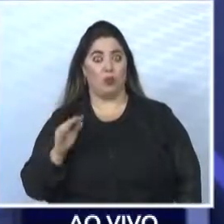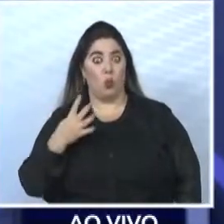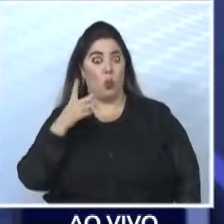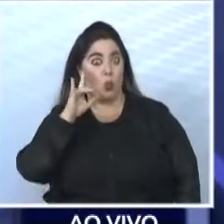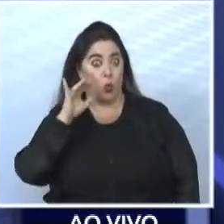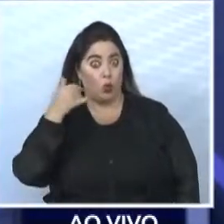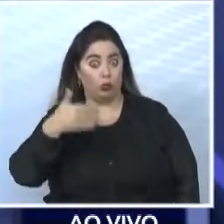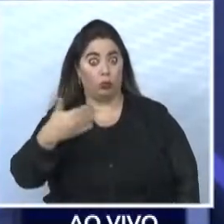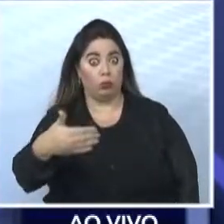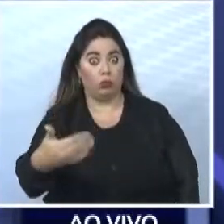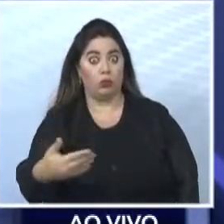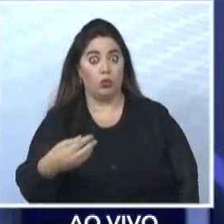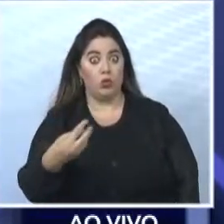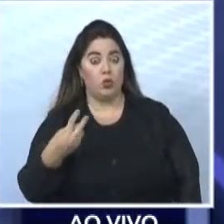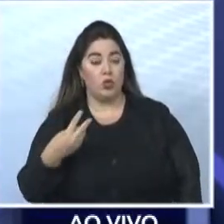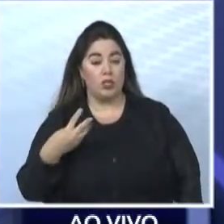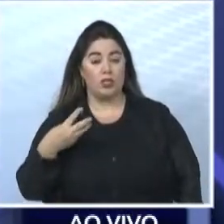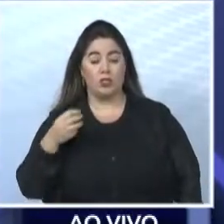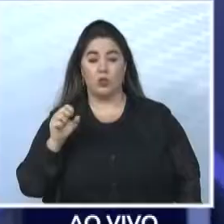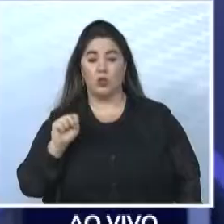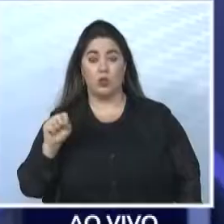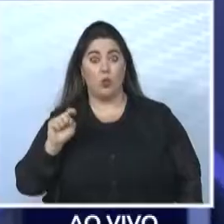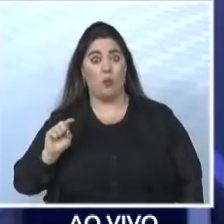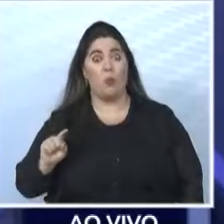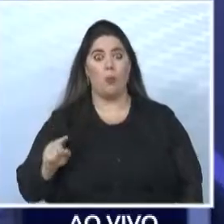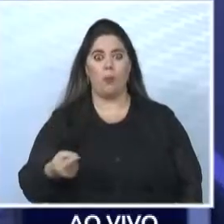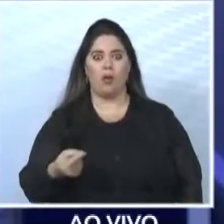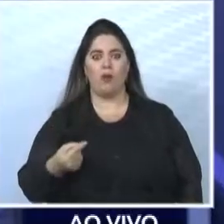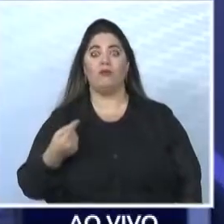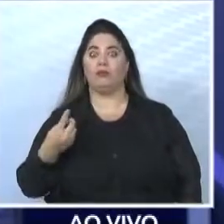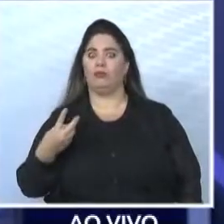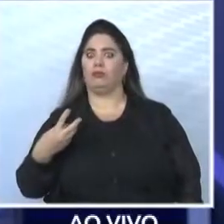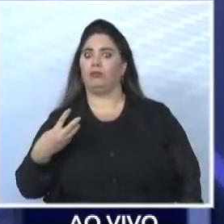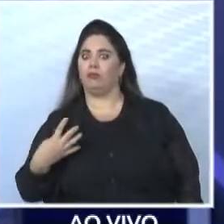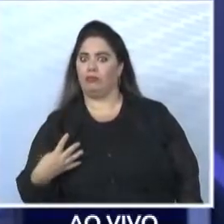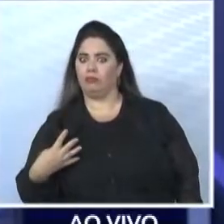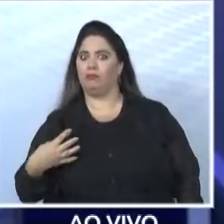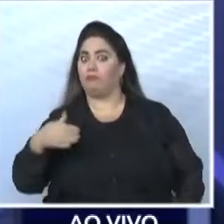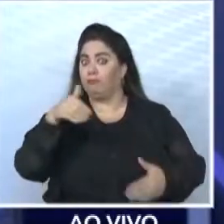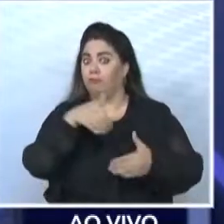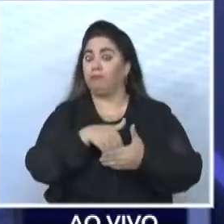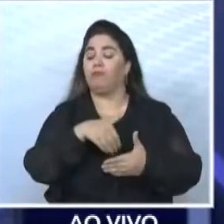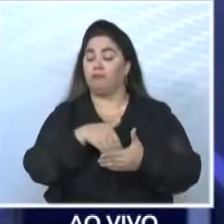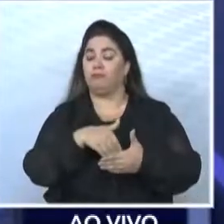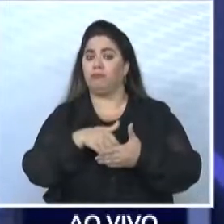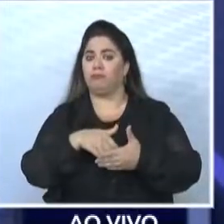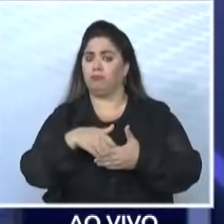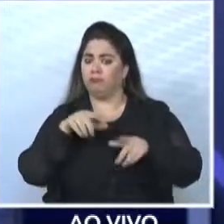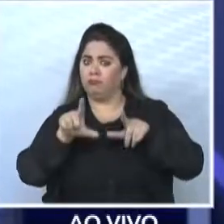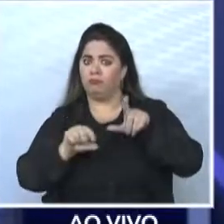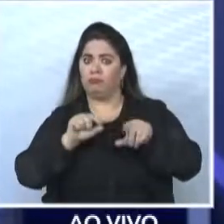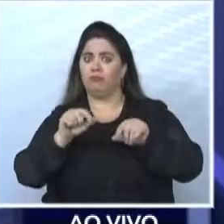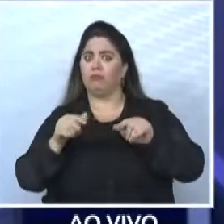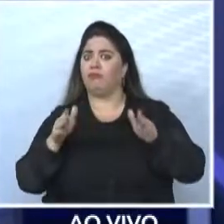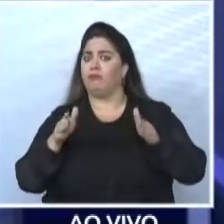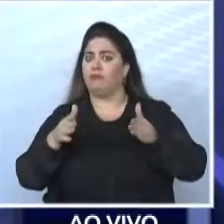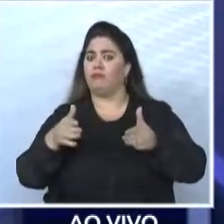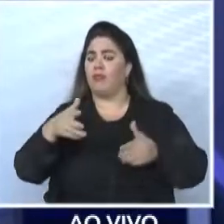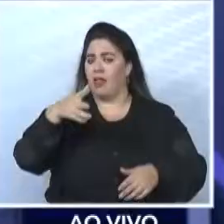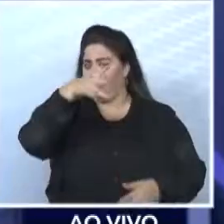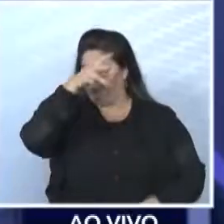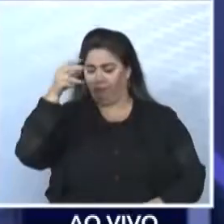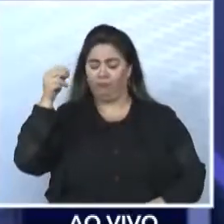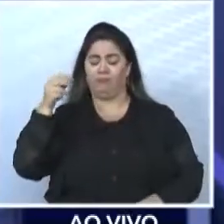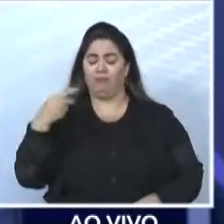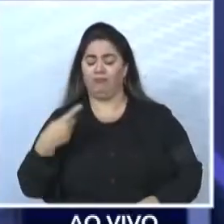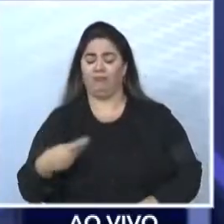238.124 eleitores decidem o destino da cidade para os próximos quatro anos.